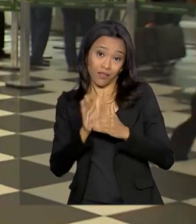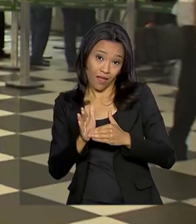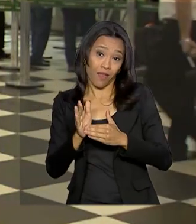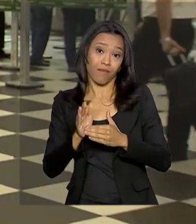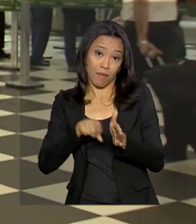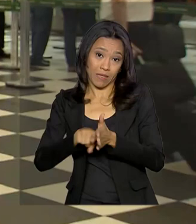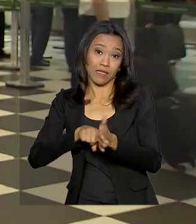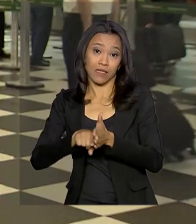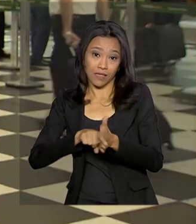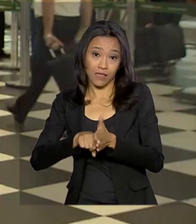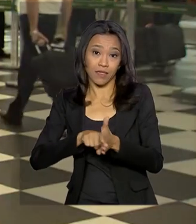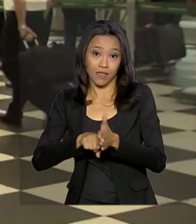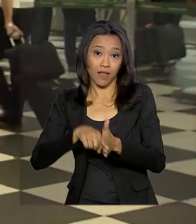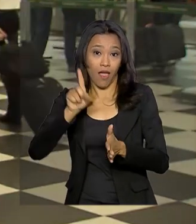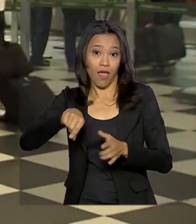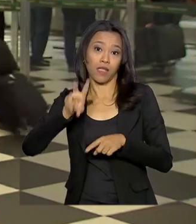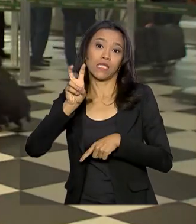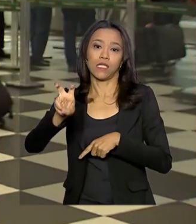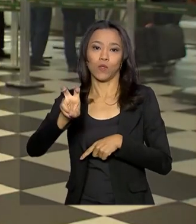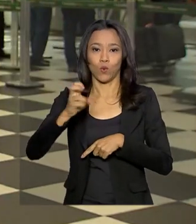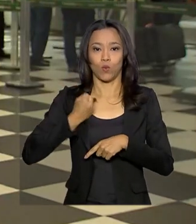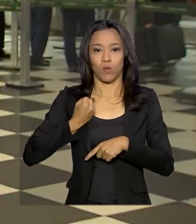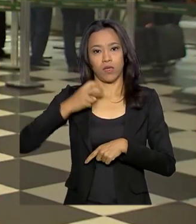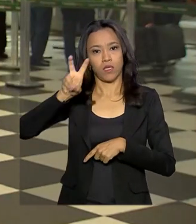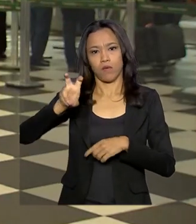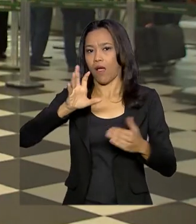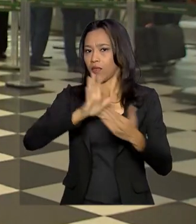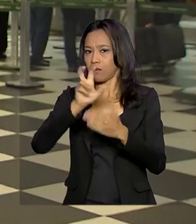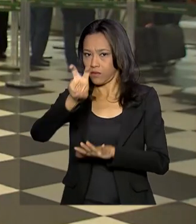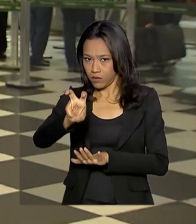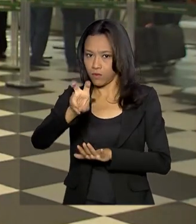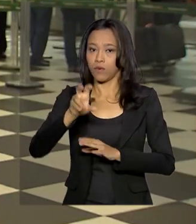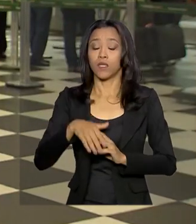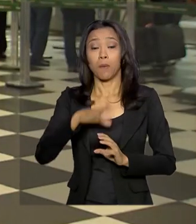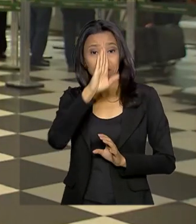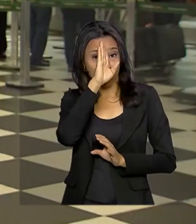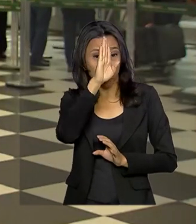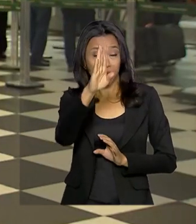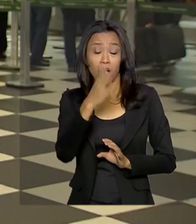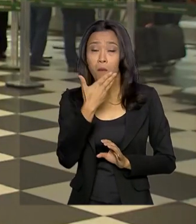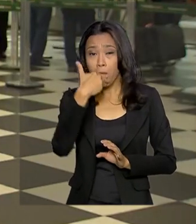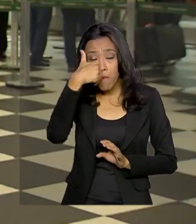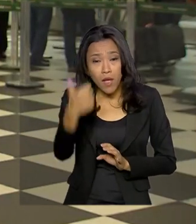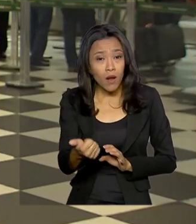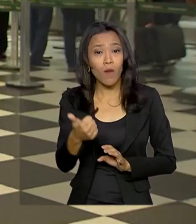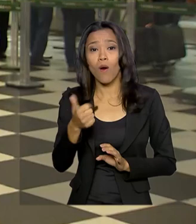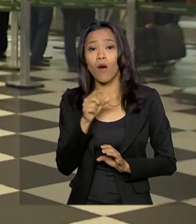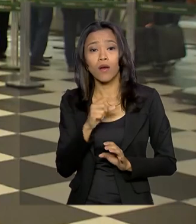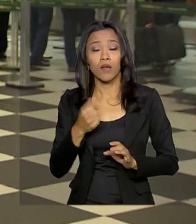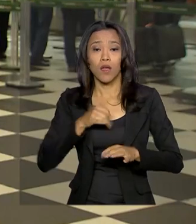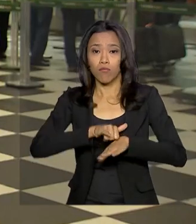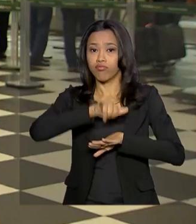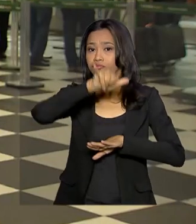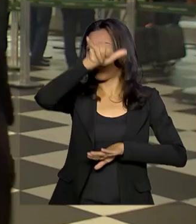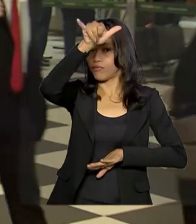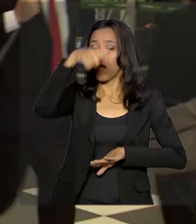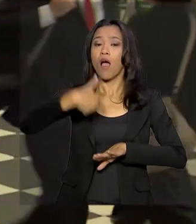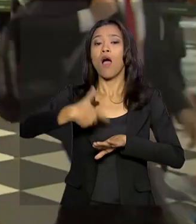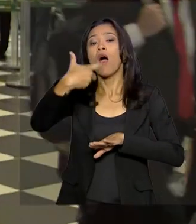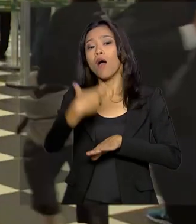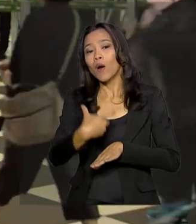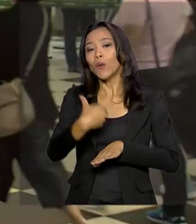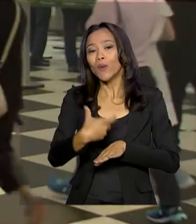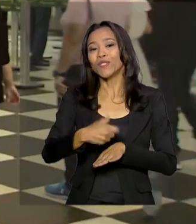pesquisa era a nota 5. O principal aeroporto, aquele que teve a melhor colocação nesta pesquisa, foi o aeroporto